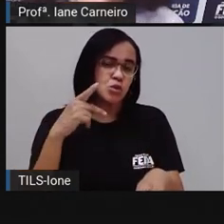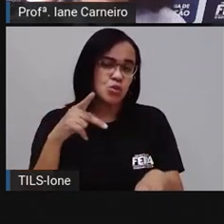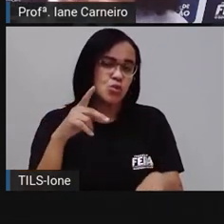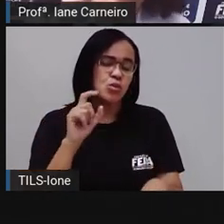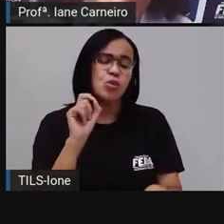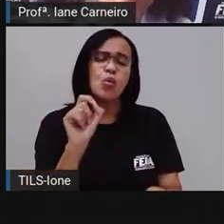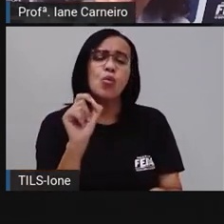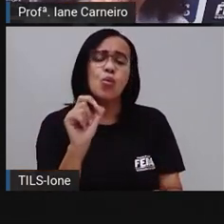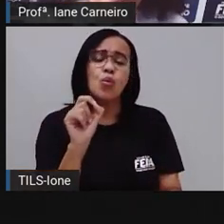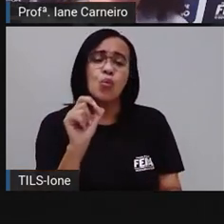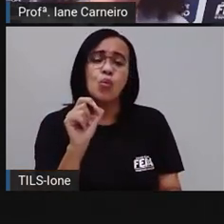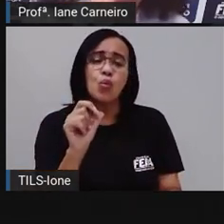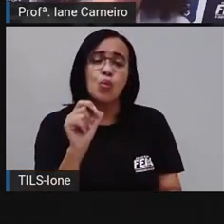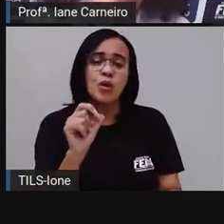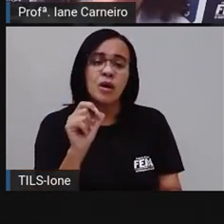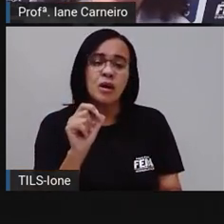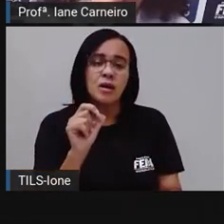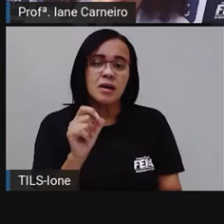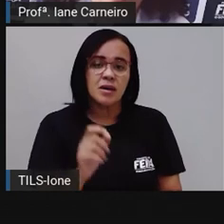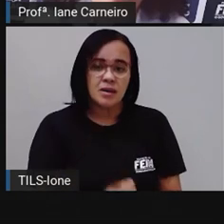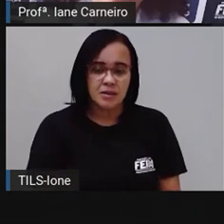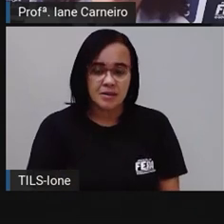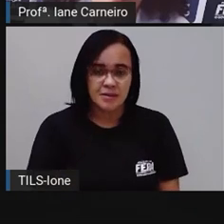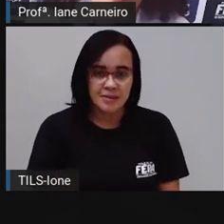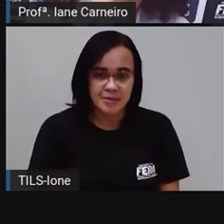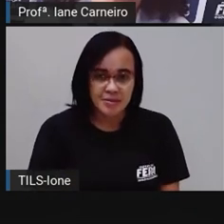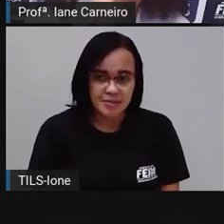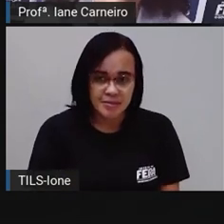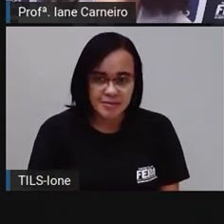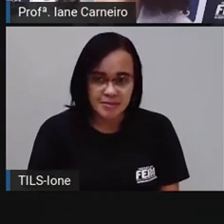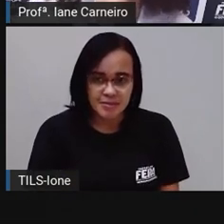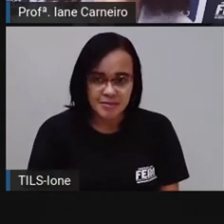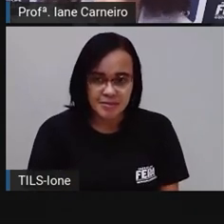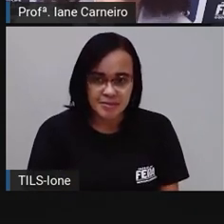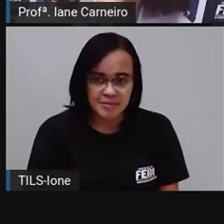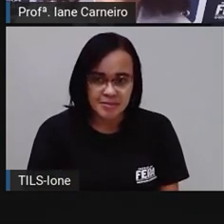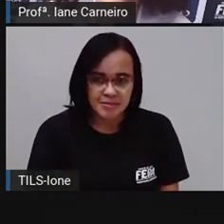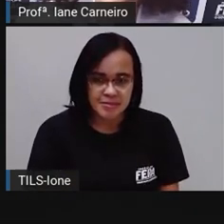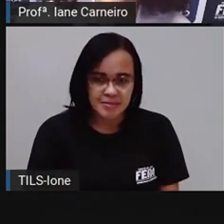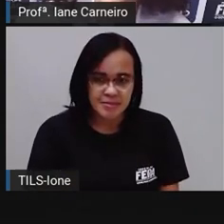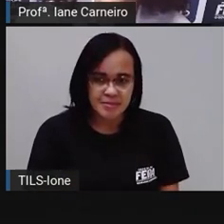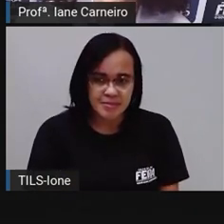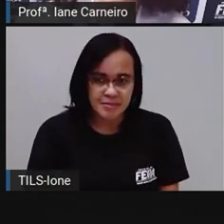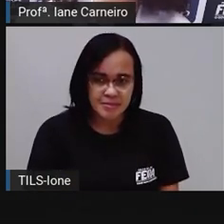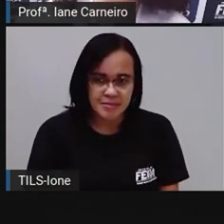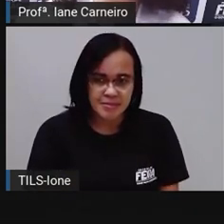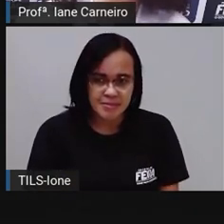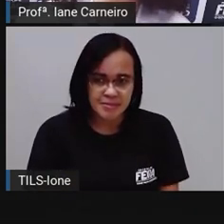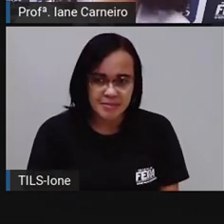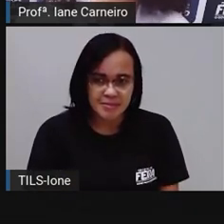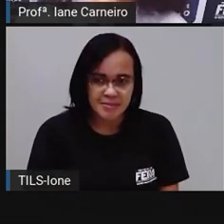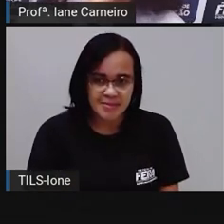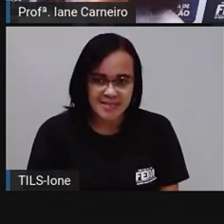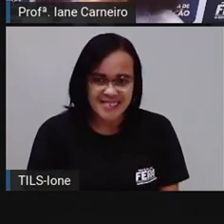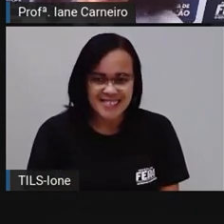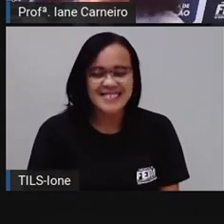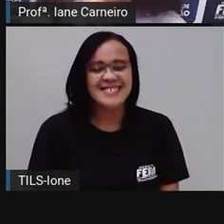A prova vai botar uma letra errada para ver o que acontece. Será que acontece o quê? Vou botar o X. Ih, olha a forca.